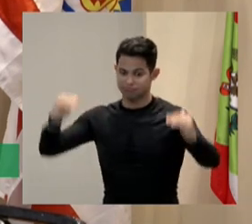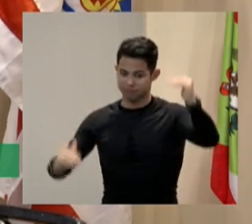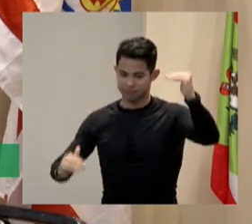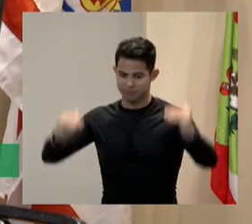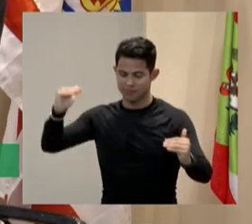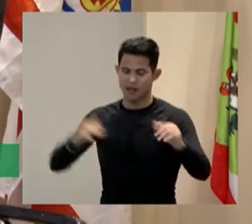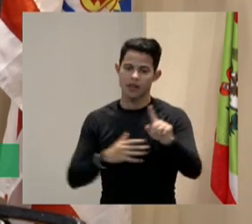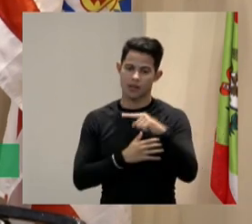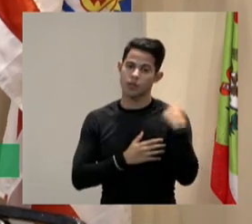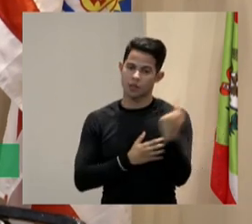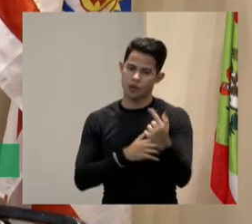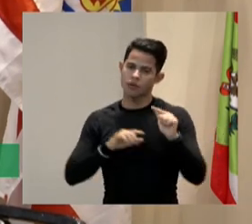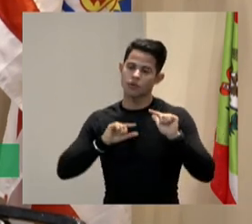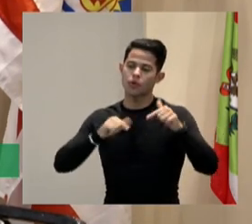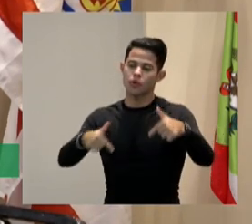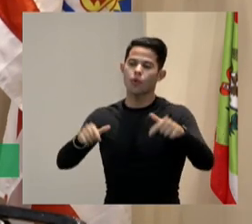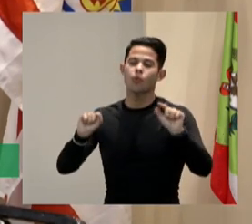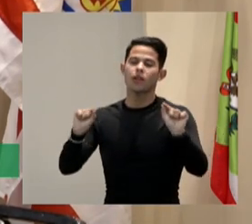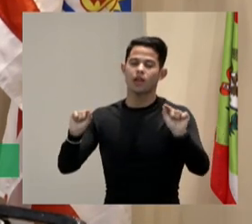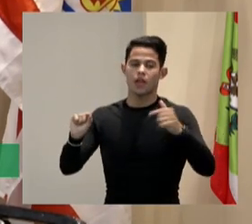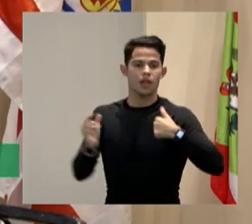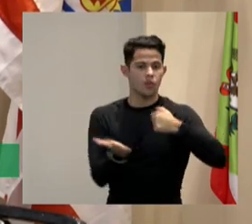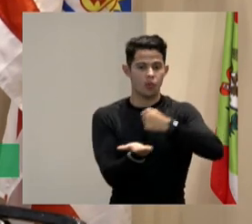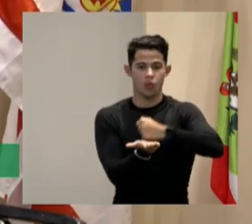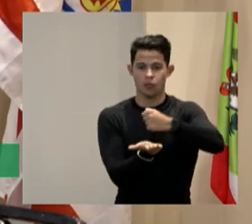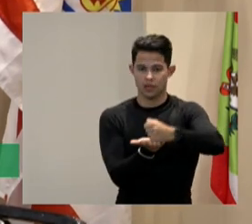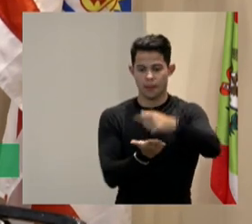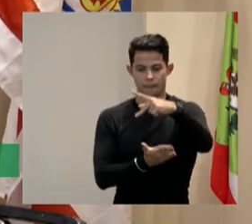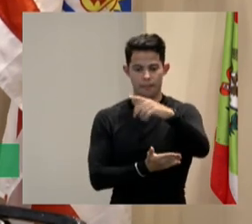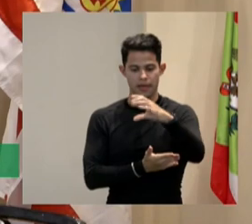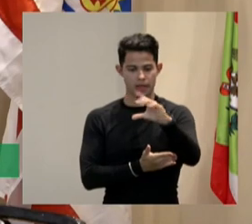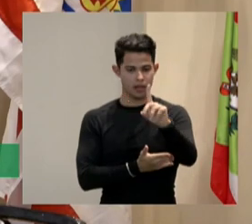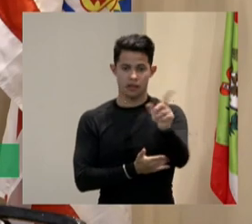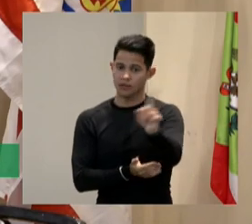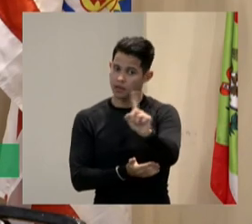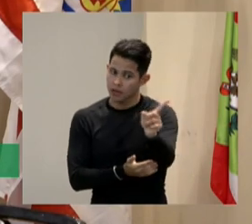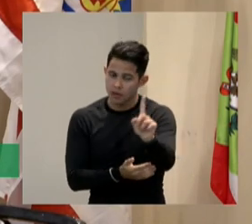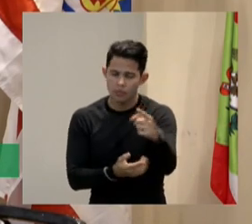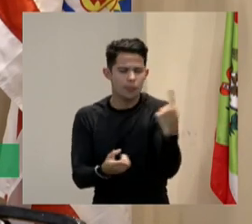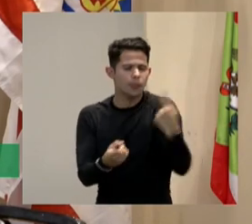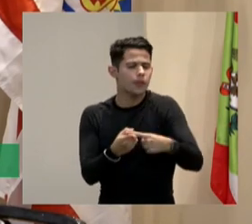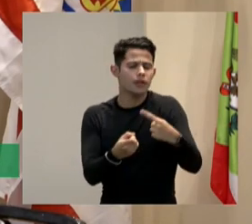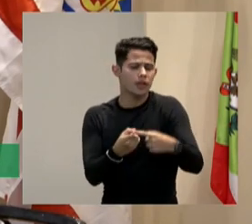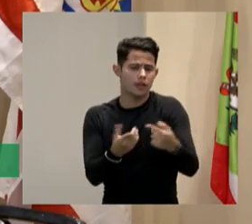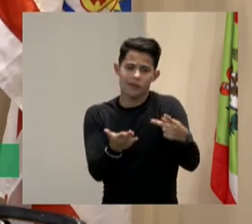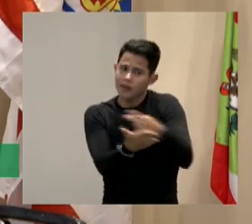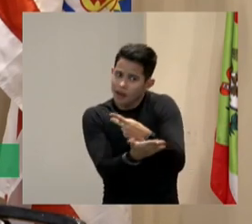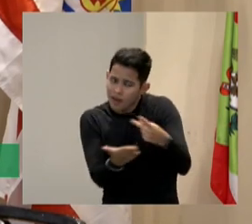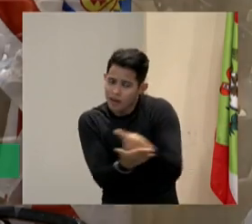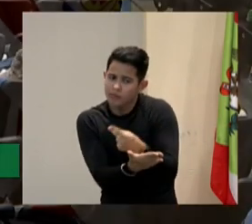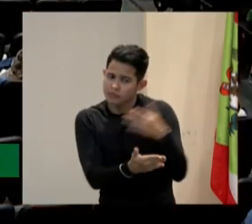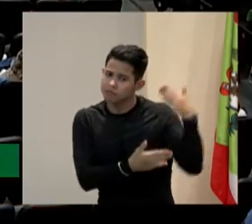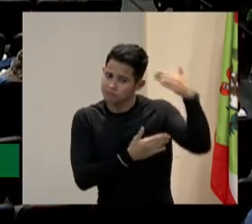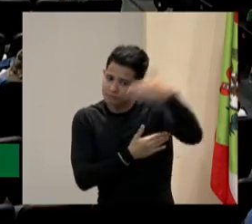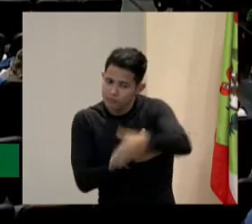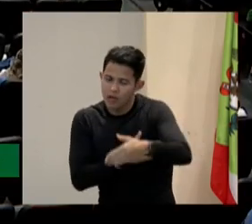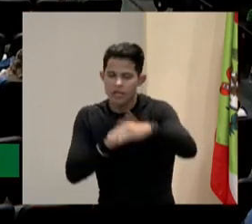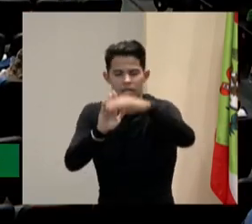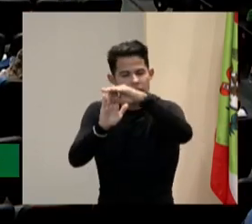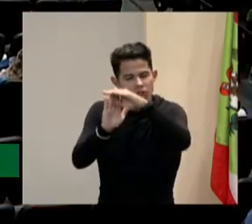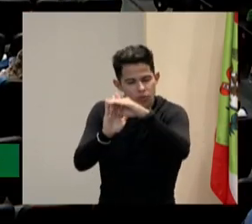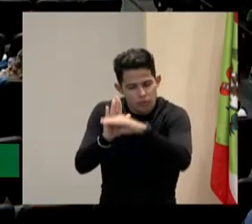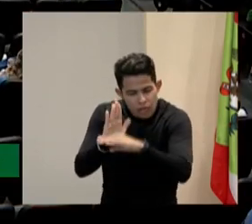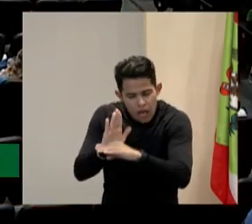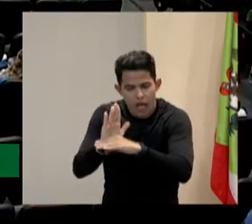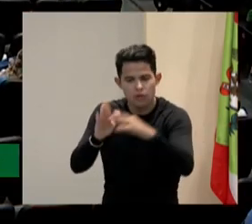Não estão contratando PCD. Por quê? Está errado isso aí, vamos atrás. Fizemos um questionário para toda a liderança.